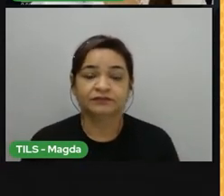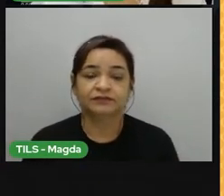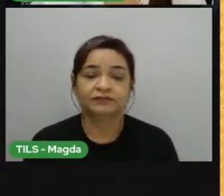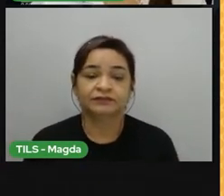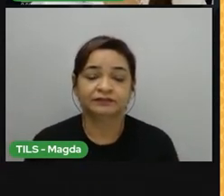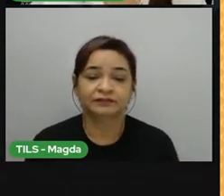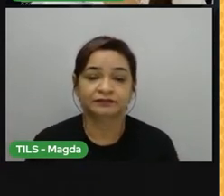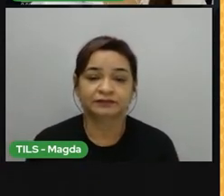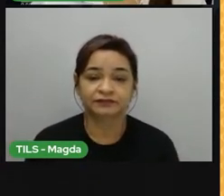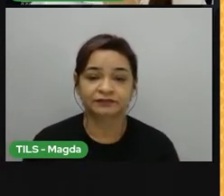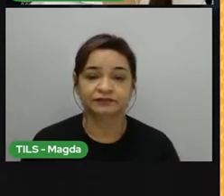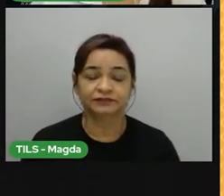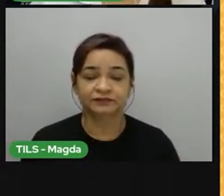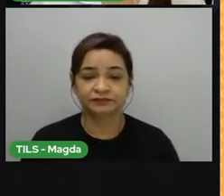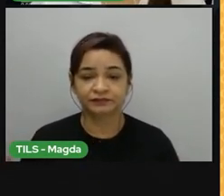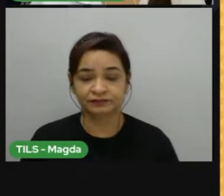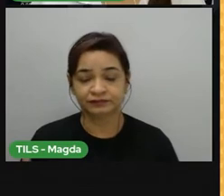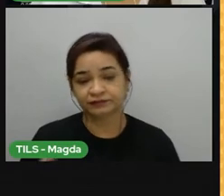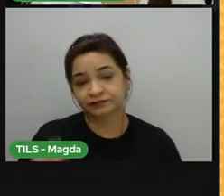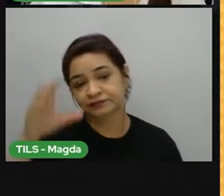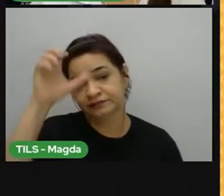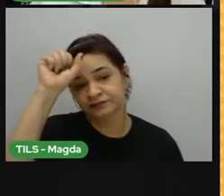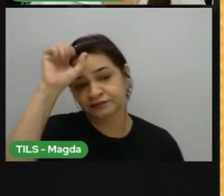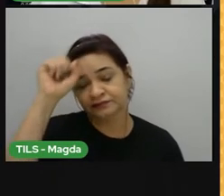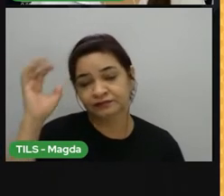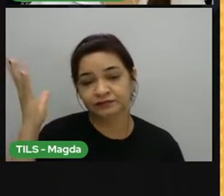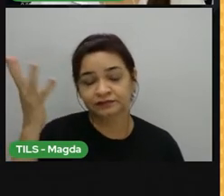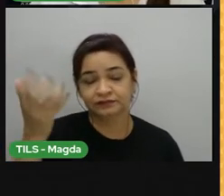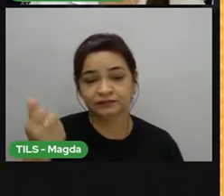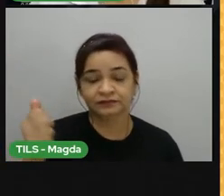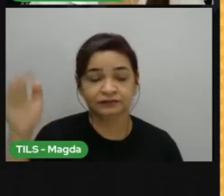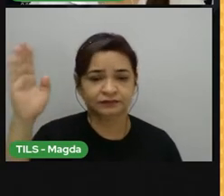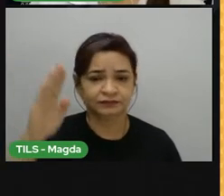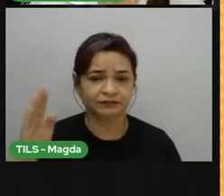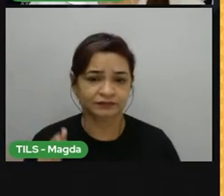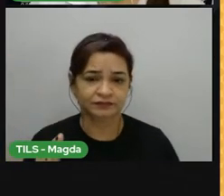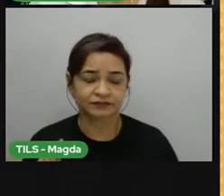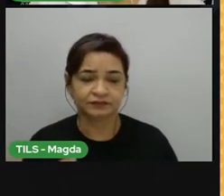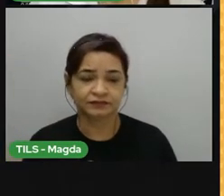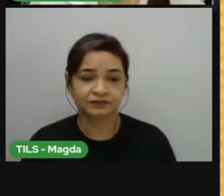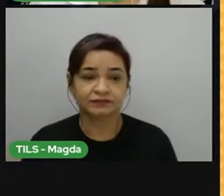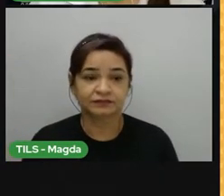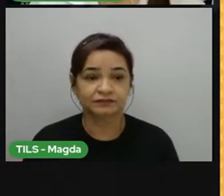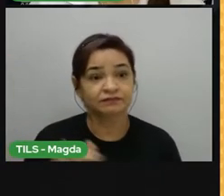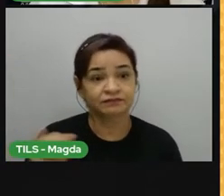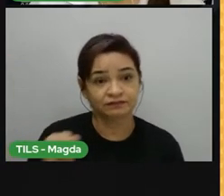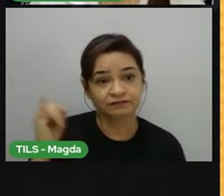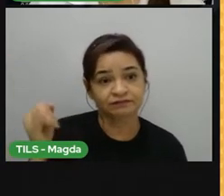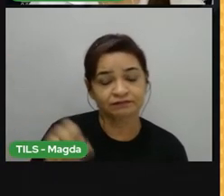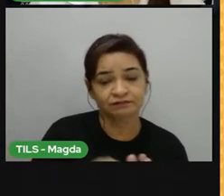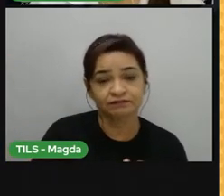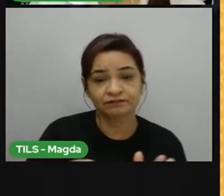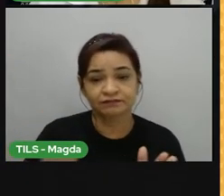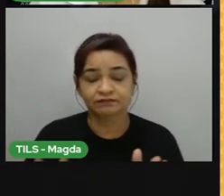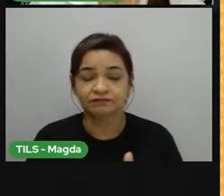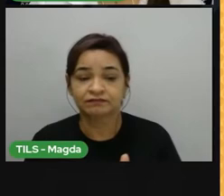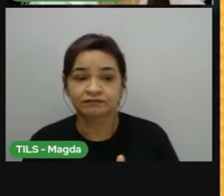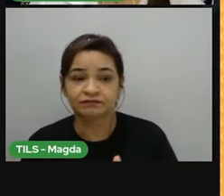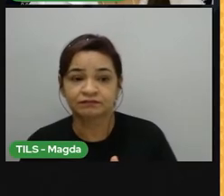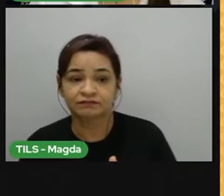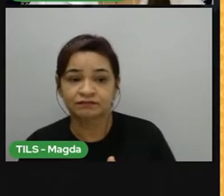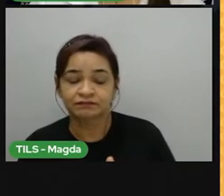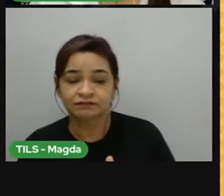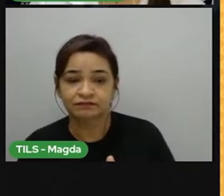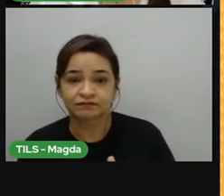Hoje, vamos aprender sobre os climas do Brasil, onde ocorrem e suas principais características, como temperaturas médias e